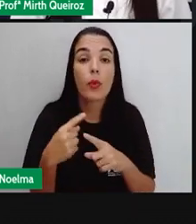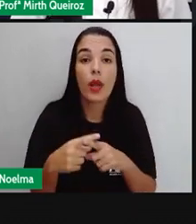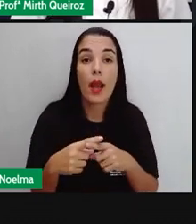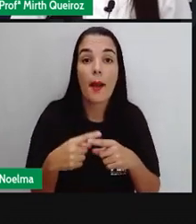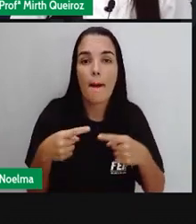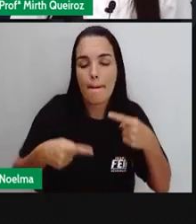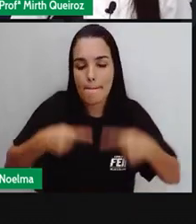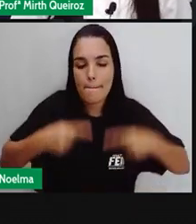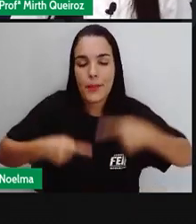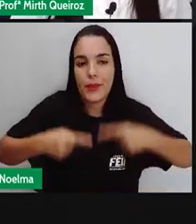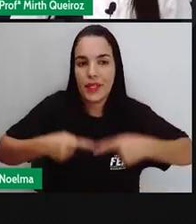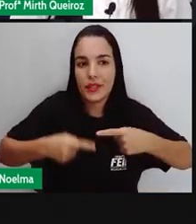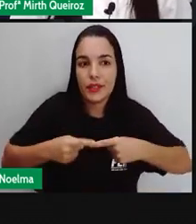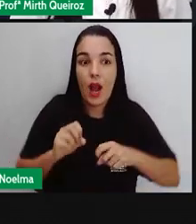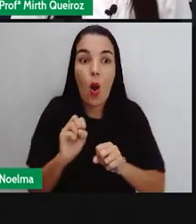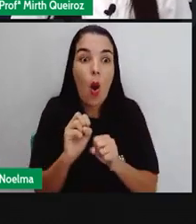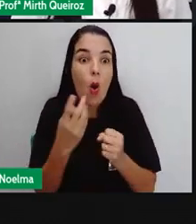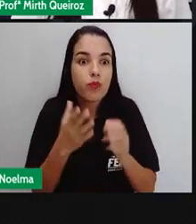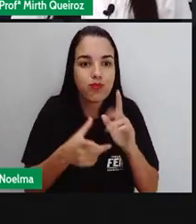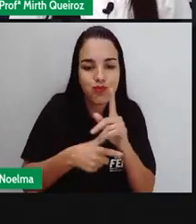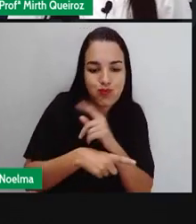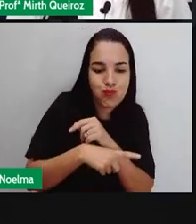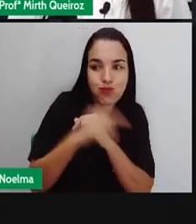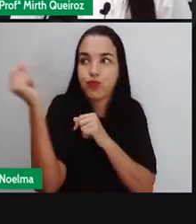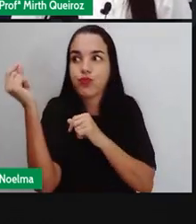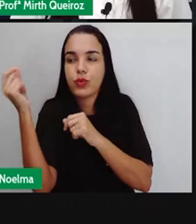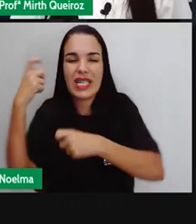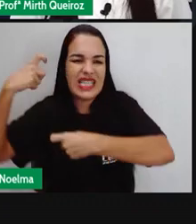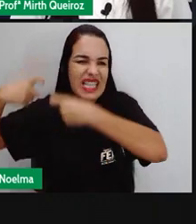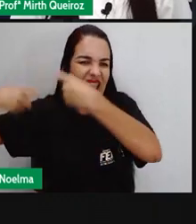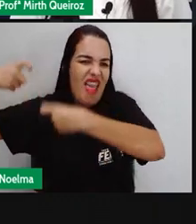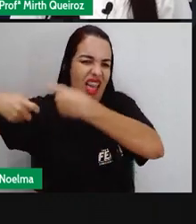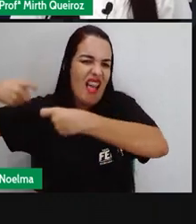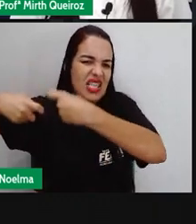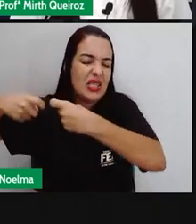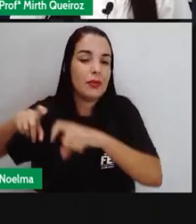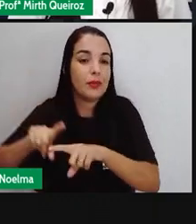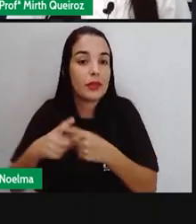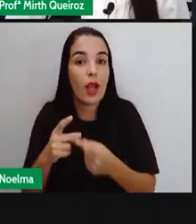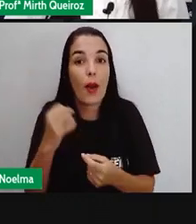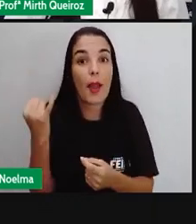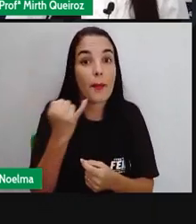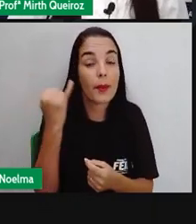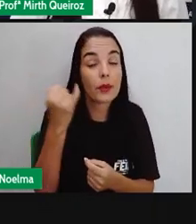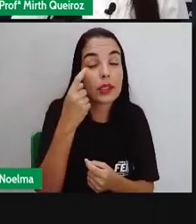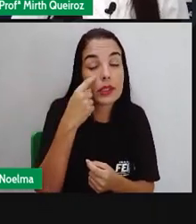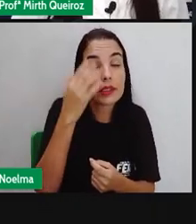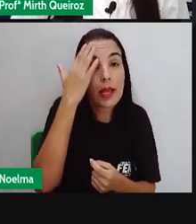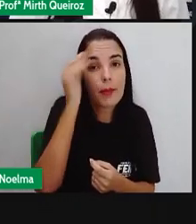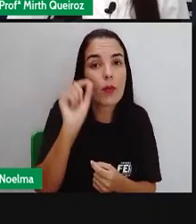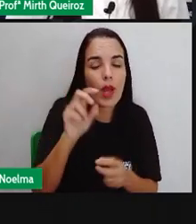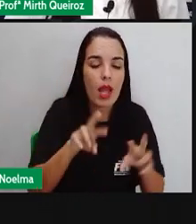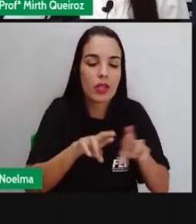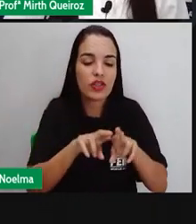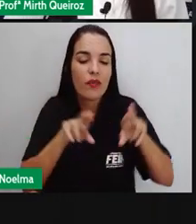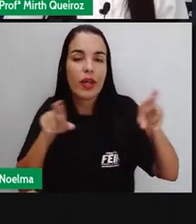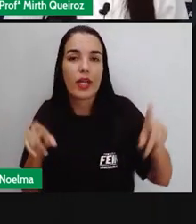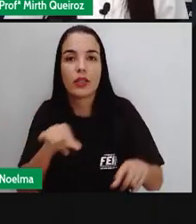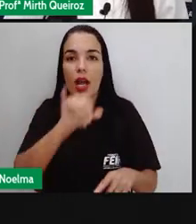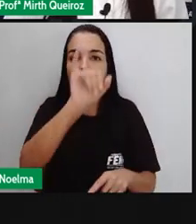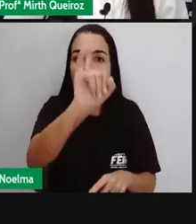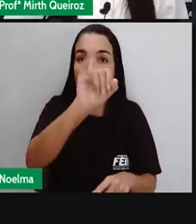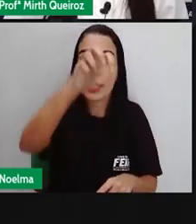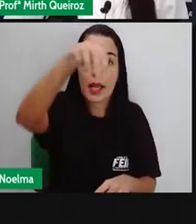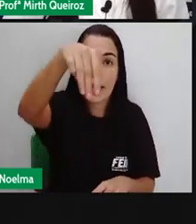políticas, ou fugindo de guerra. É importante a gente diferenciar imigrantes de